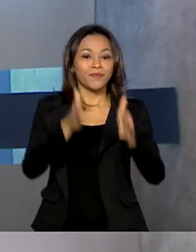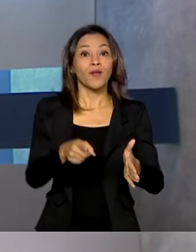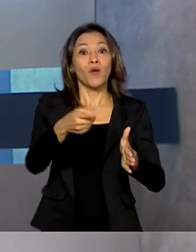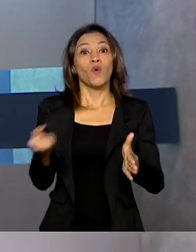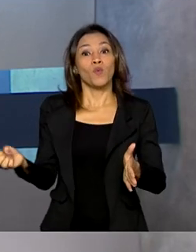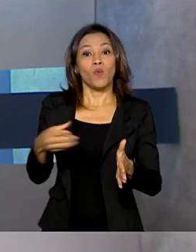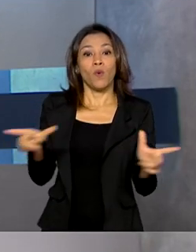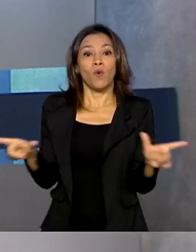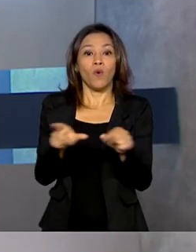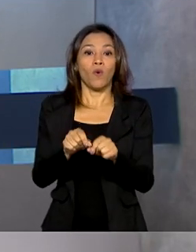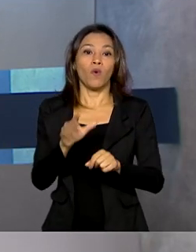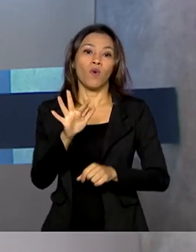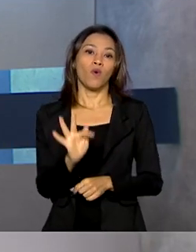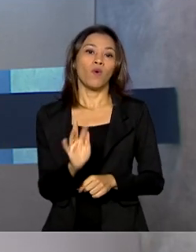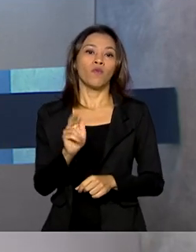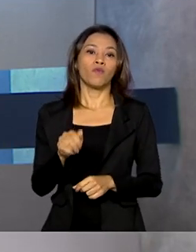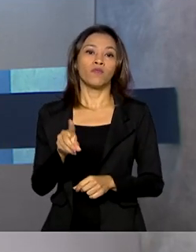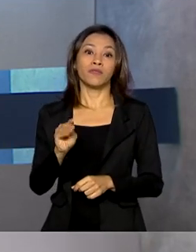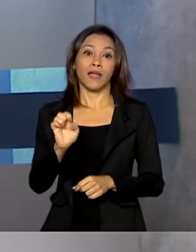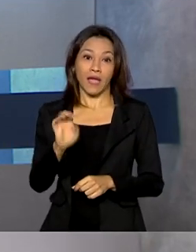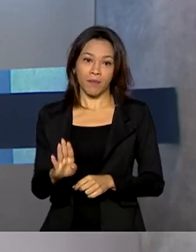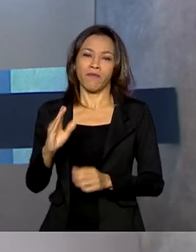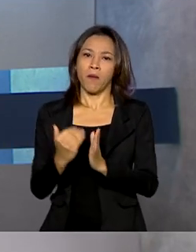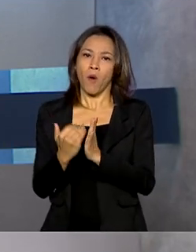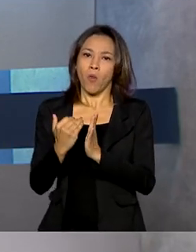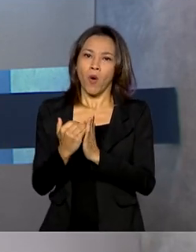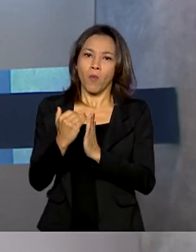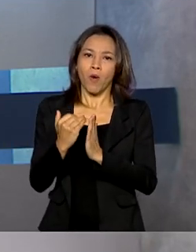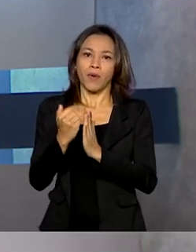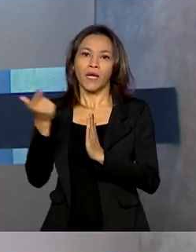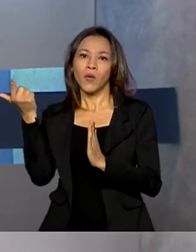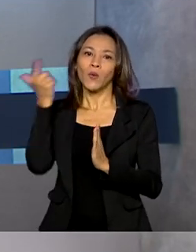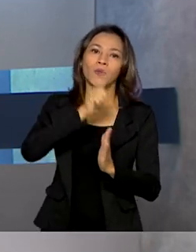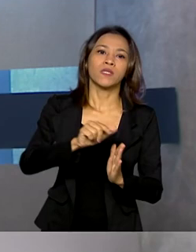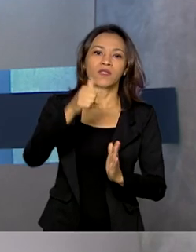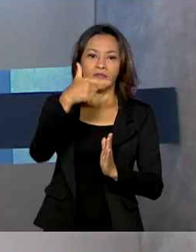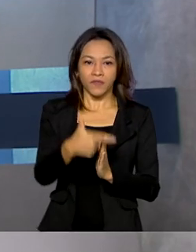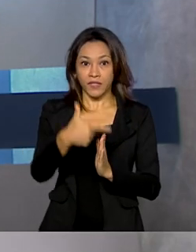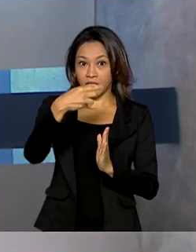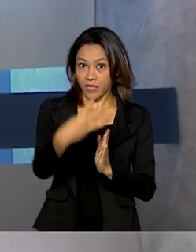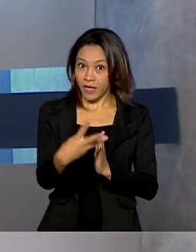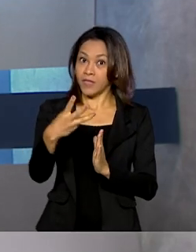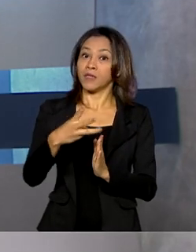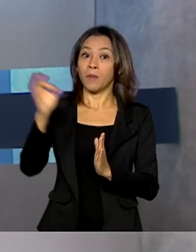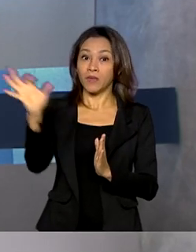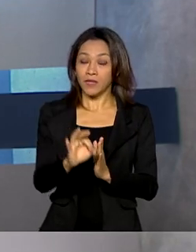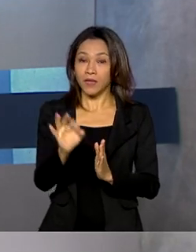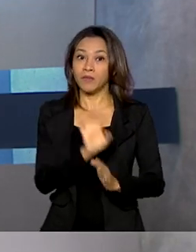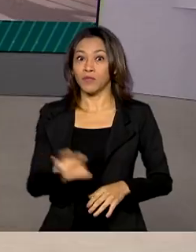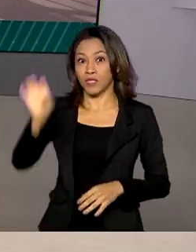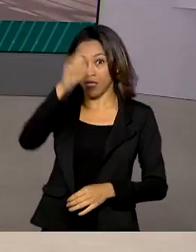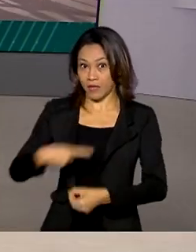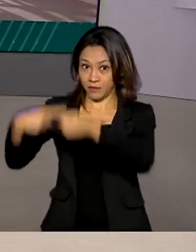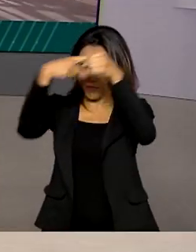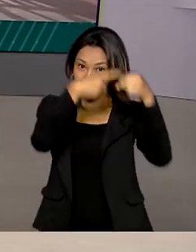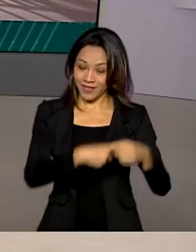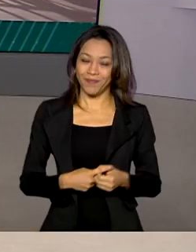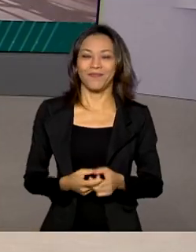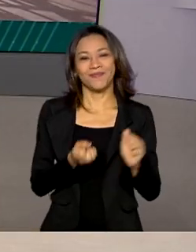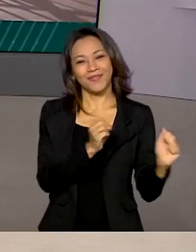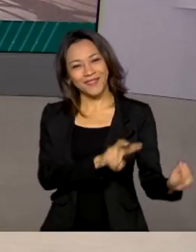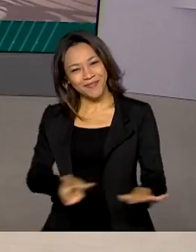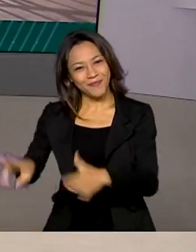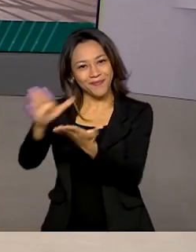Fundeb terá aumento gradativo até alcançar 23% de repasse a estados e municípios. Semana